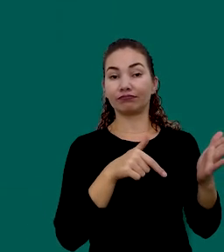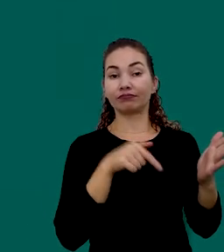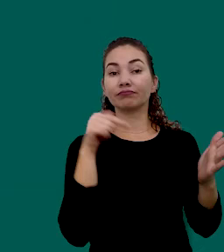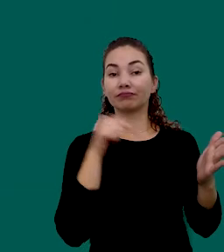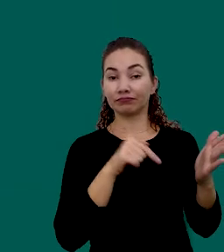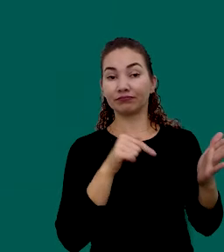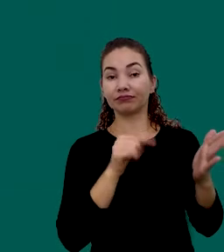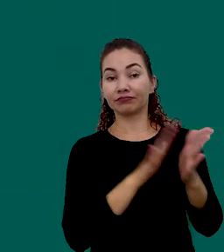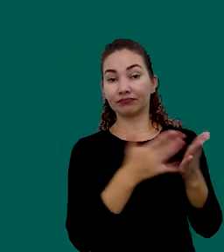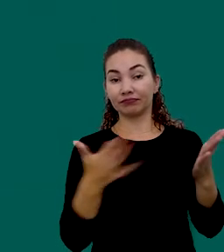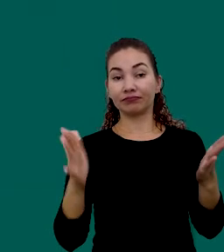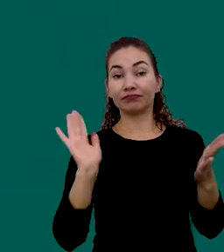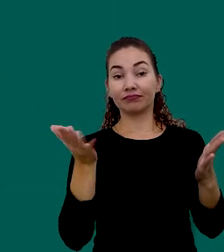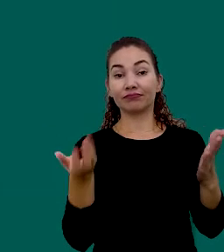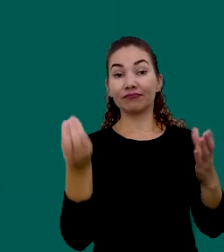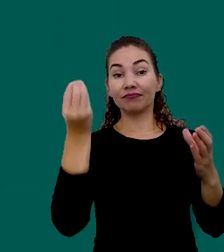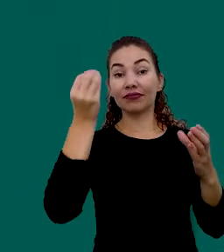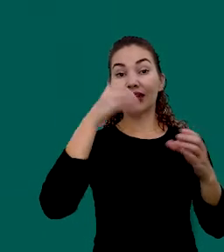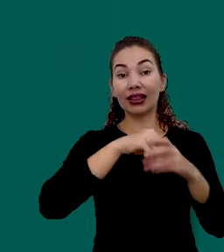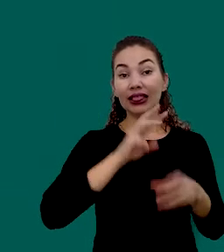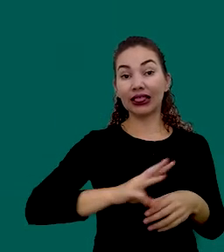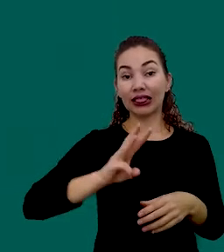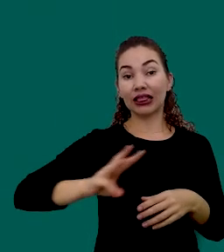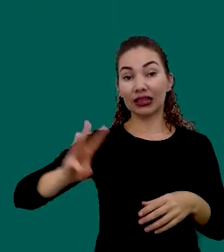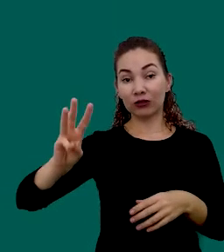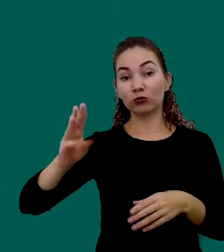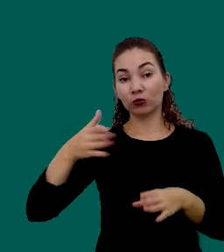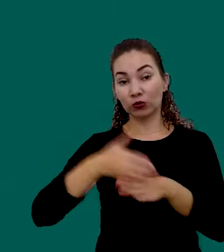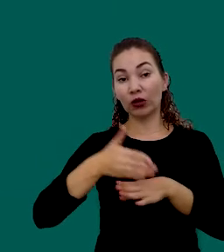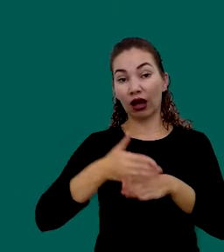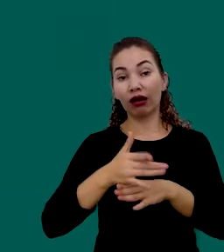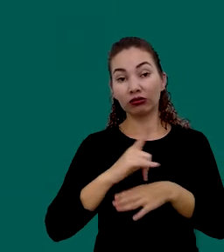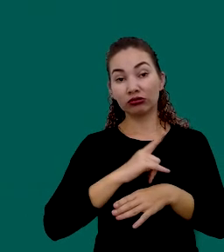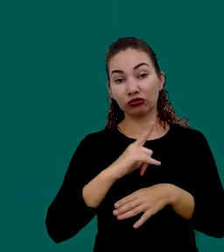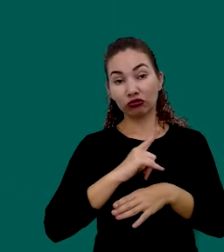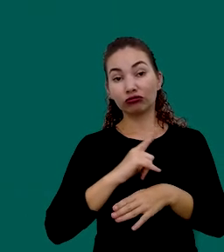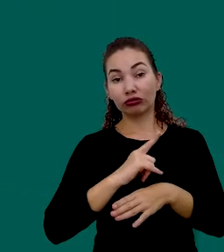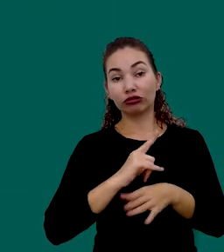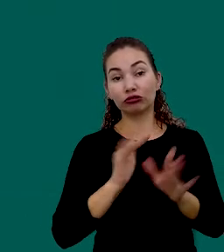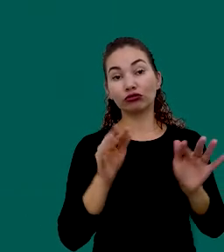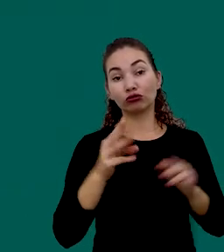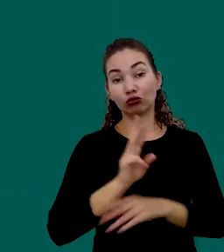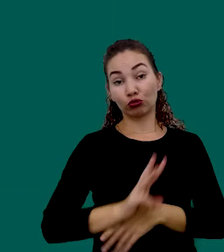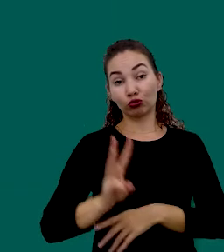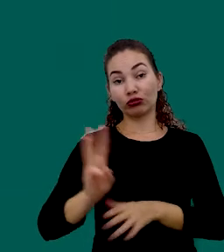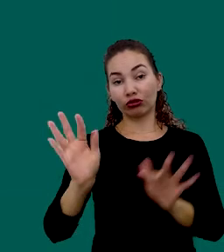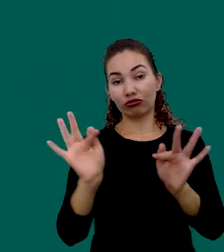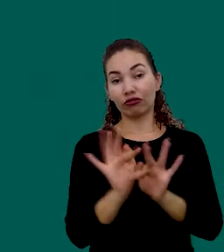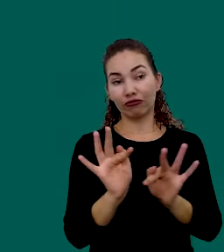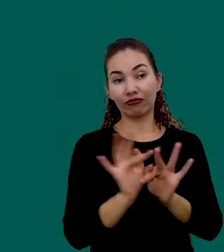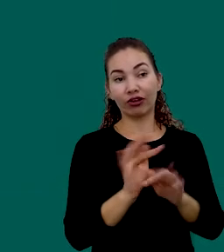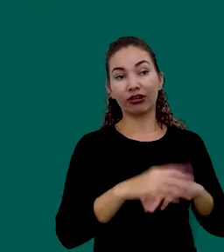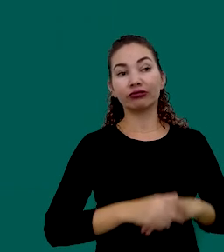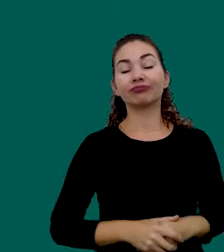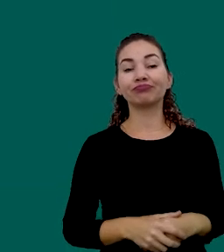cartilha Financeira Ela já se encontra Disponível Para quem quiser Acessar No site Da FEVALI Então